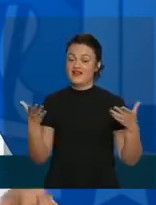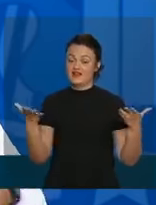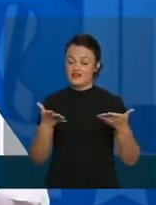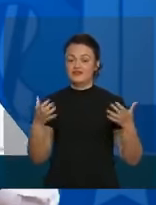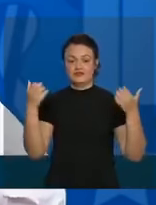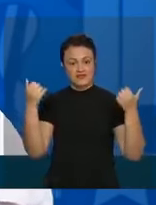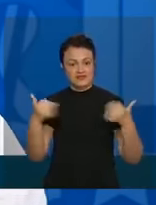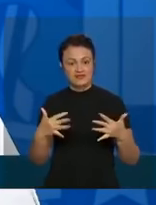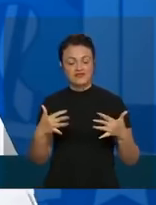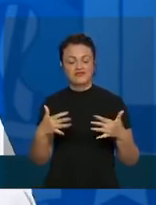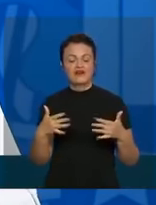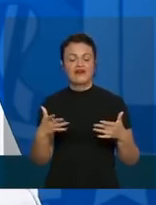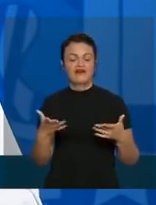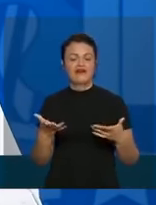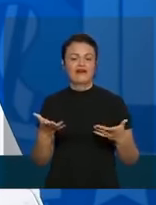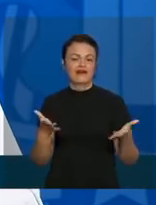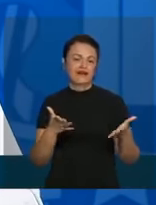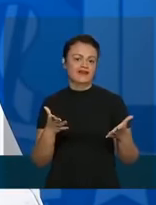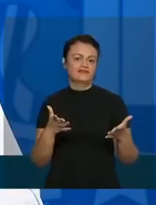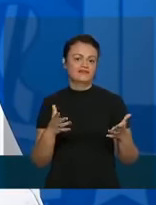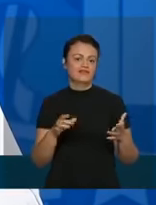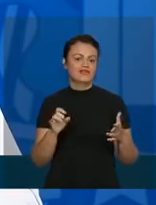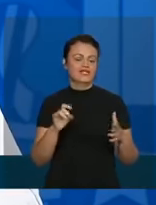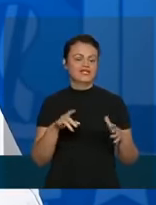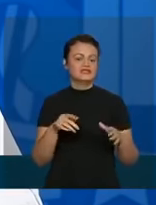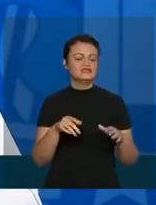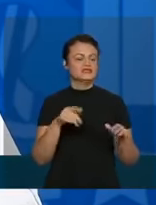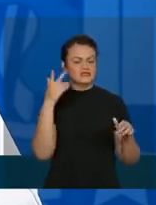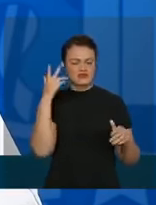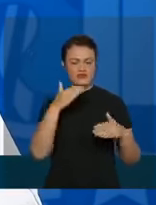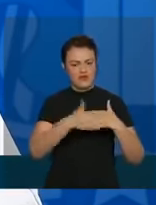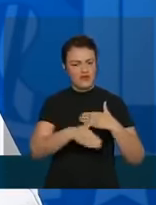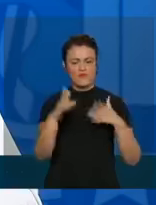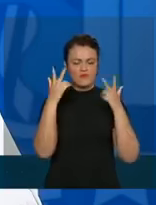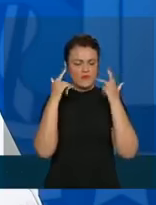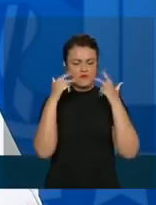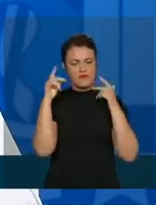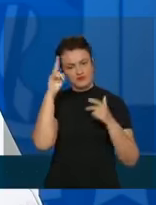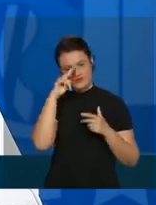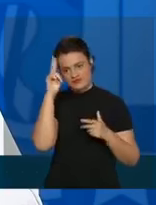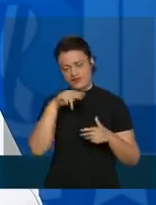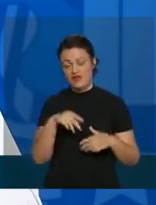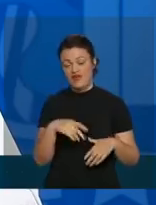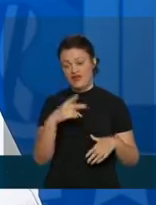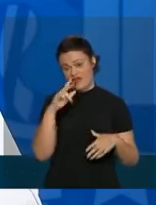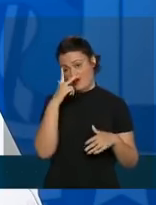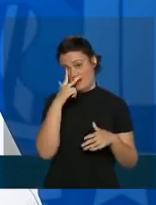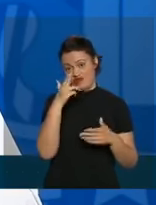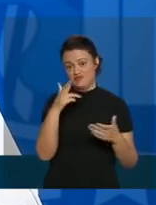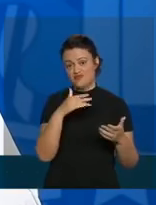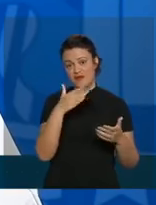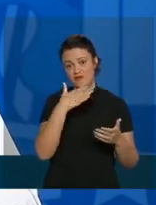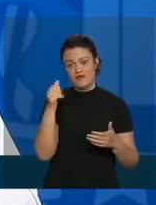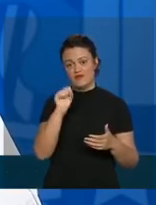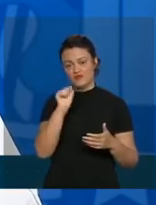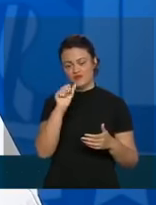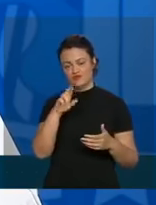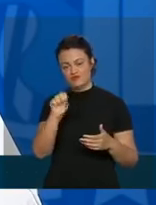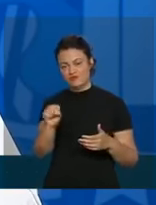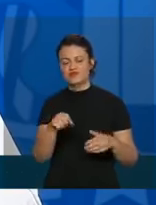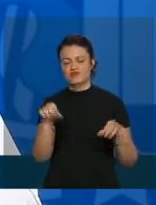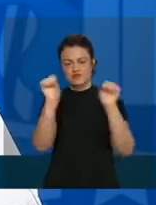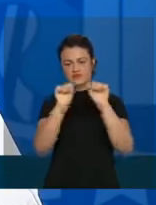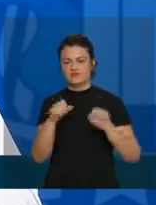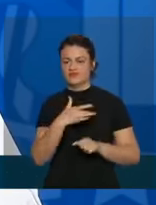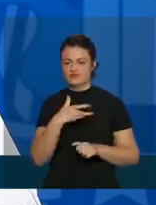que isso daí tem que ter a sua marcha normal da história. Eu acho que vai ser melhor para o SUS e vai ser melhor para o